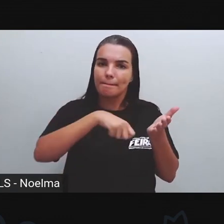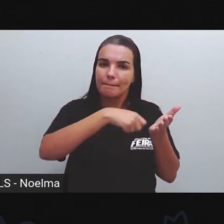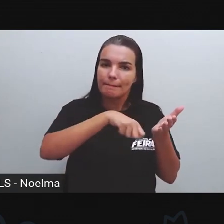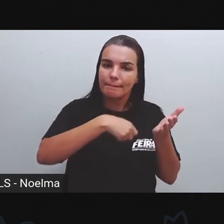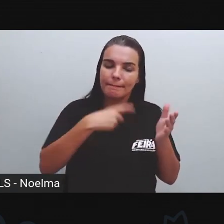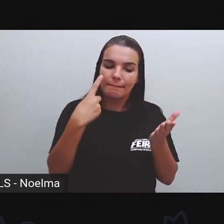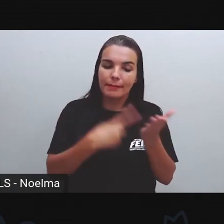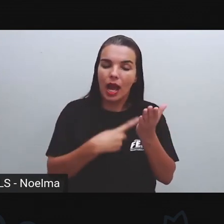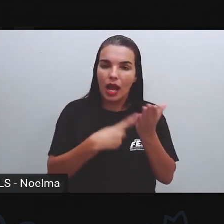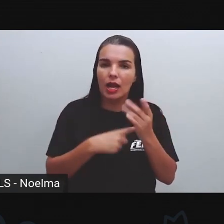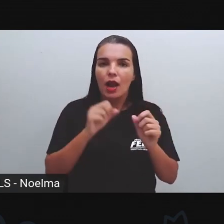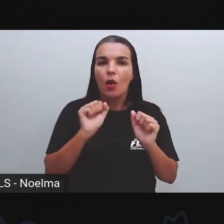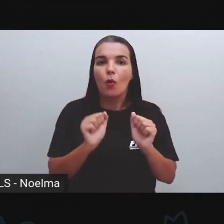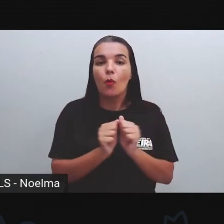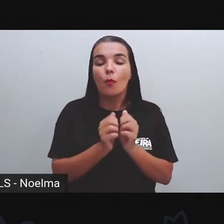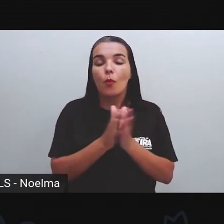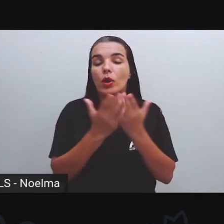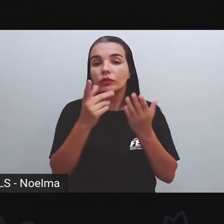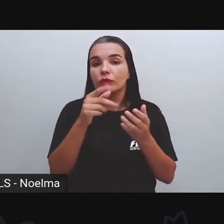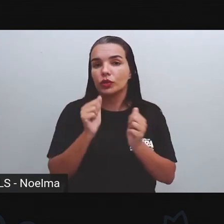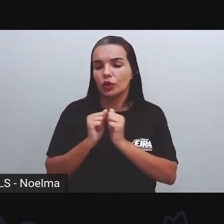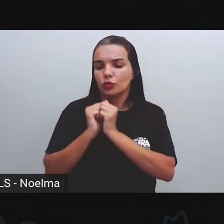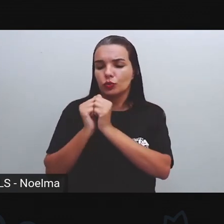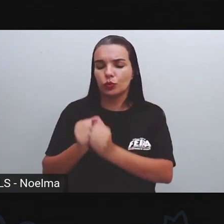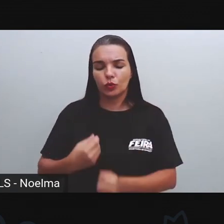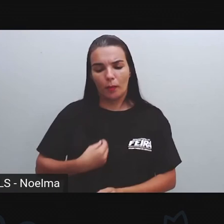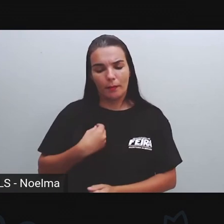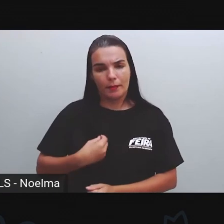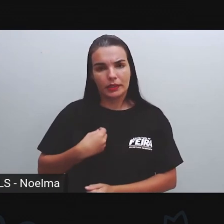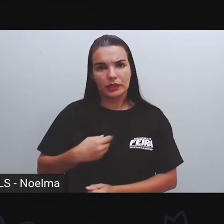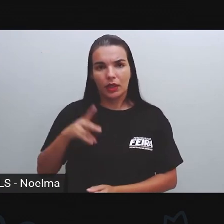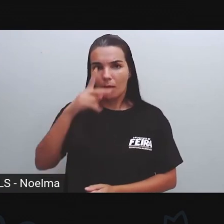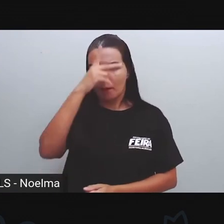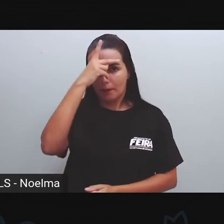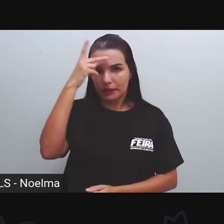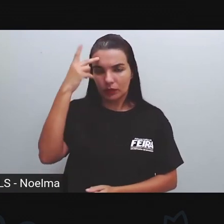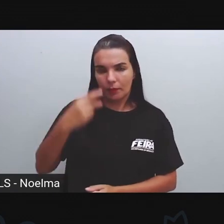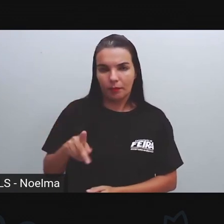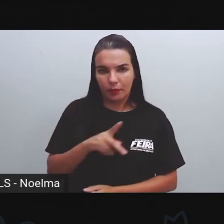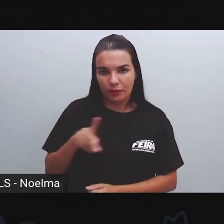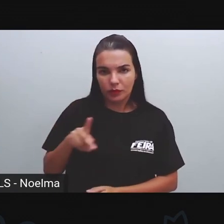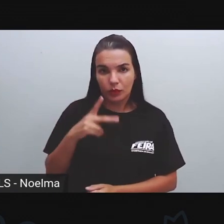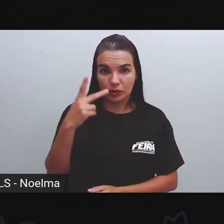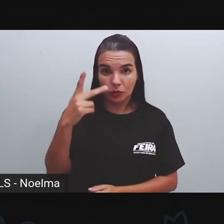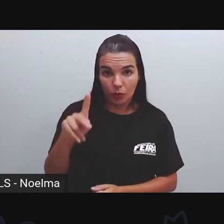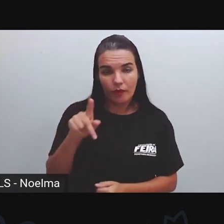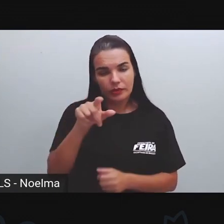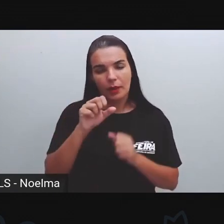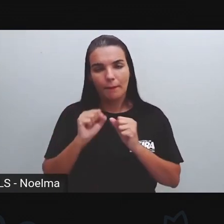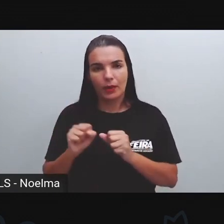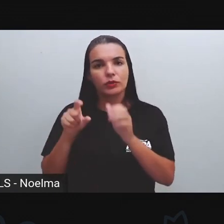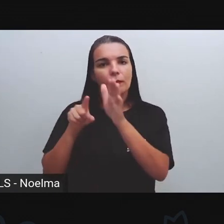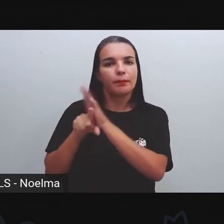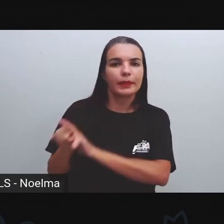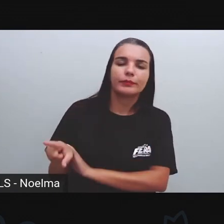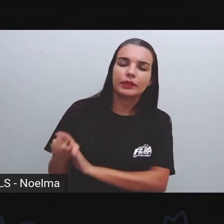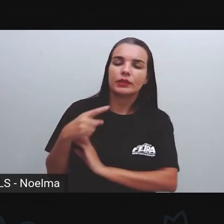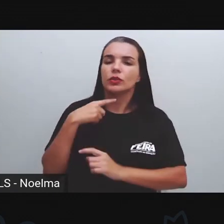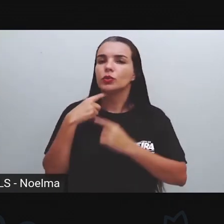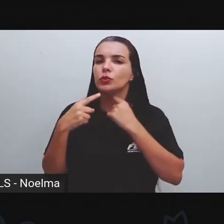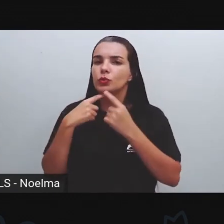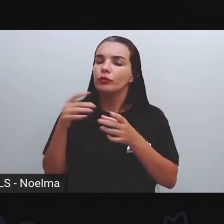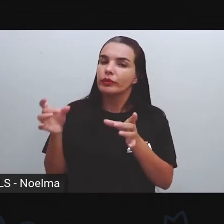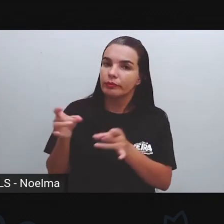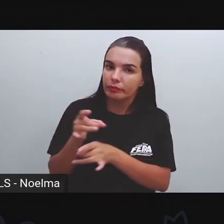vocês estiverem no momento presencial, com o seu professor, com a sua professora, vocês podem estar tirando